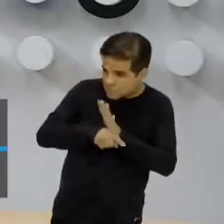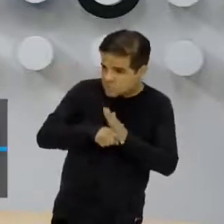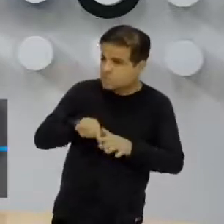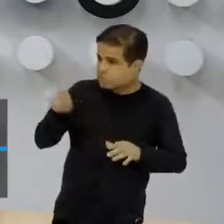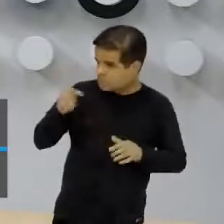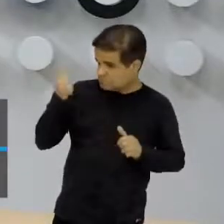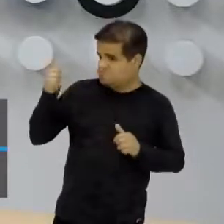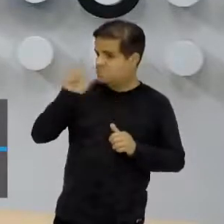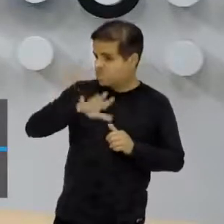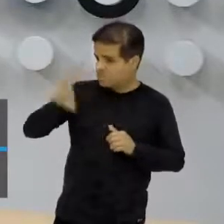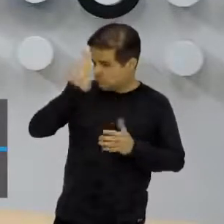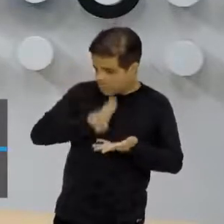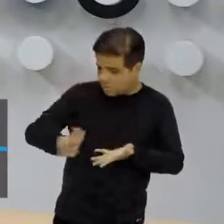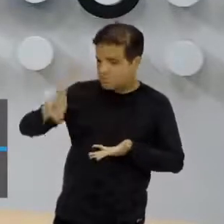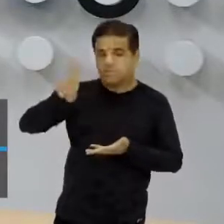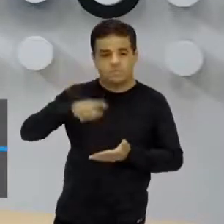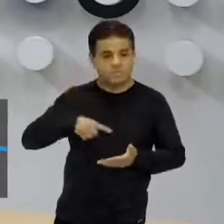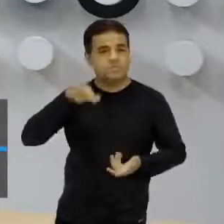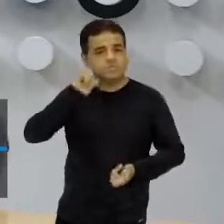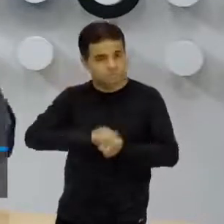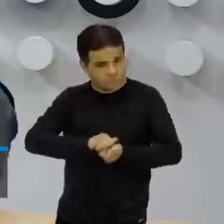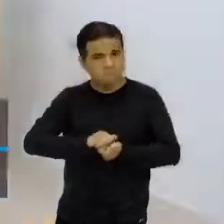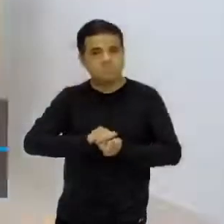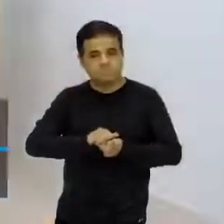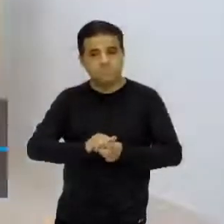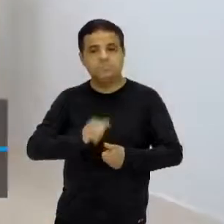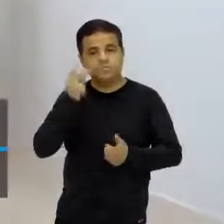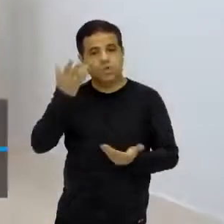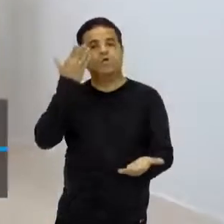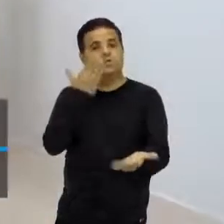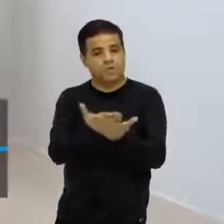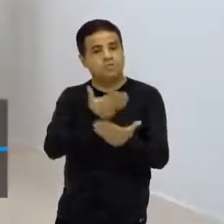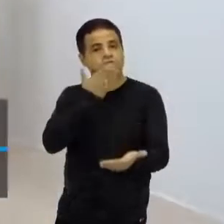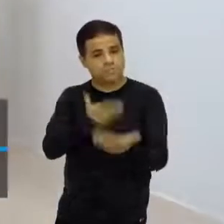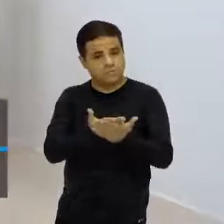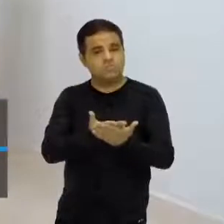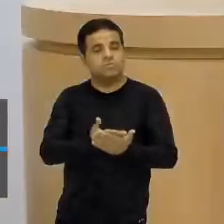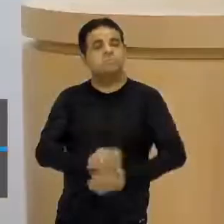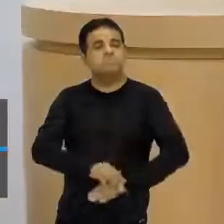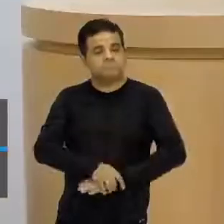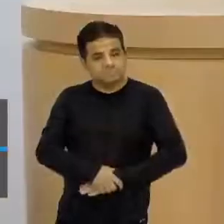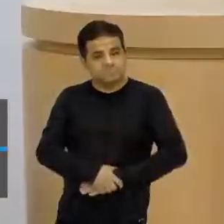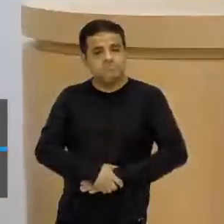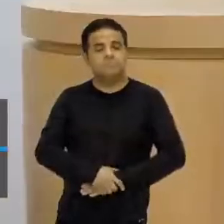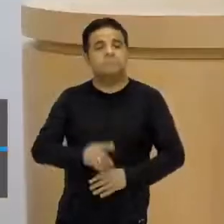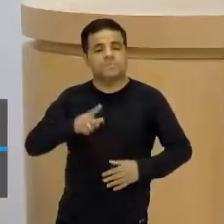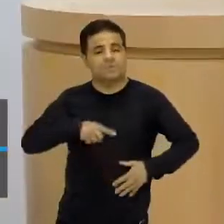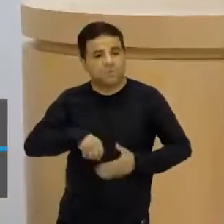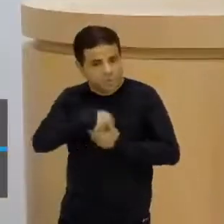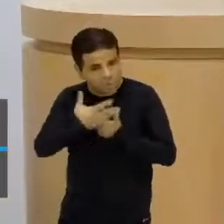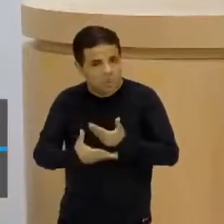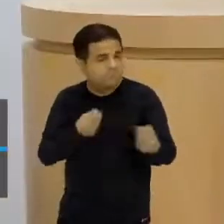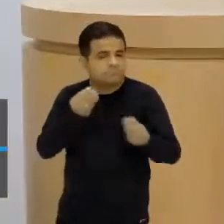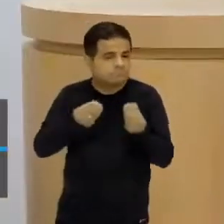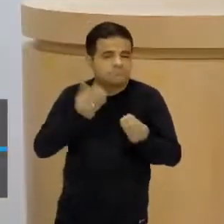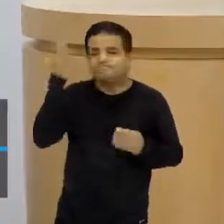tem uma fonte, uma universidade qualificada. Dois estudos já, né, professor Mauro? Perfeito. Então, eu tenho argumentos de